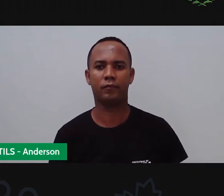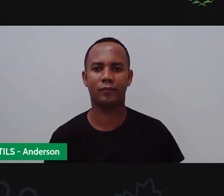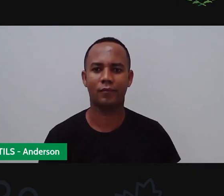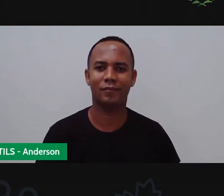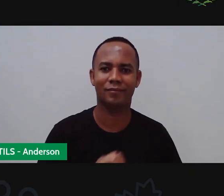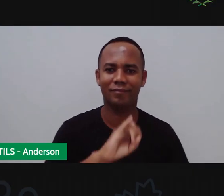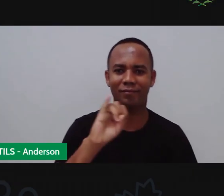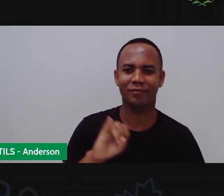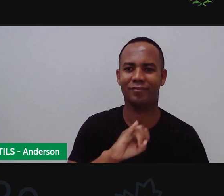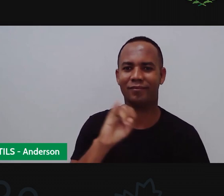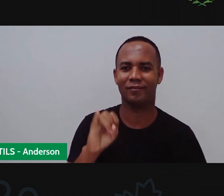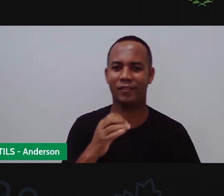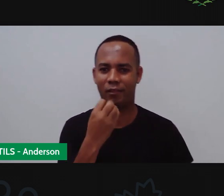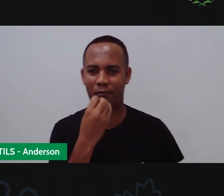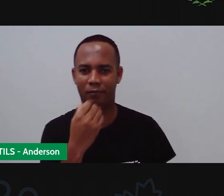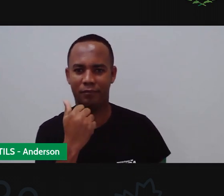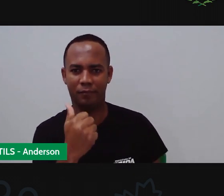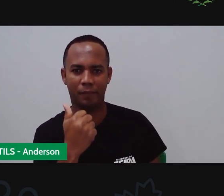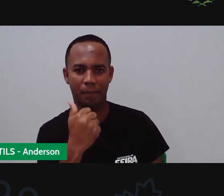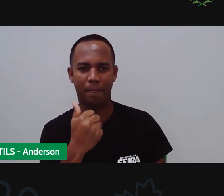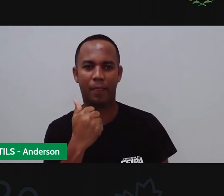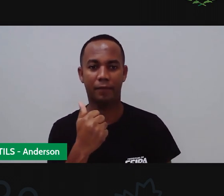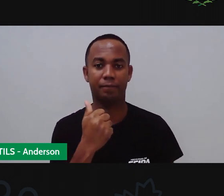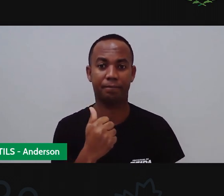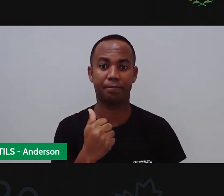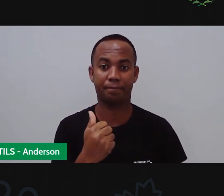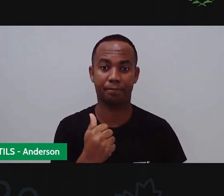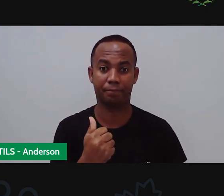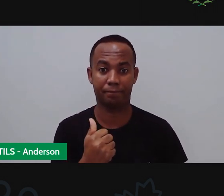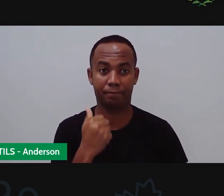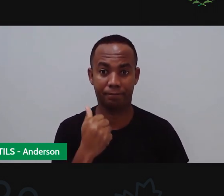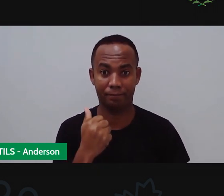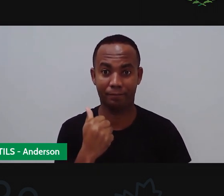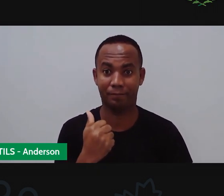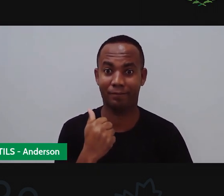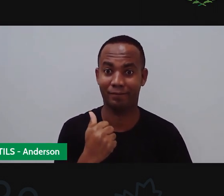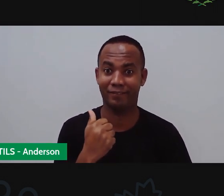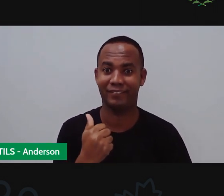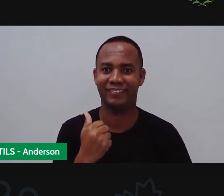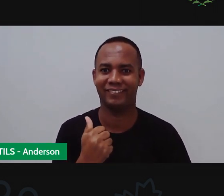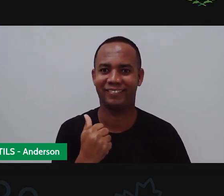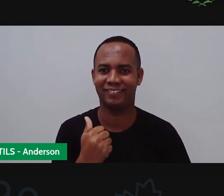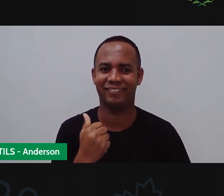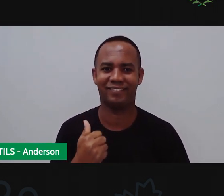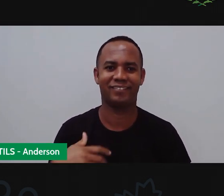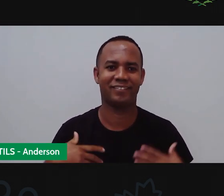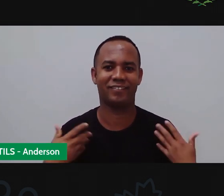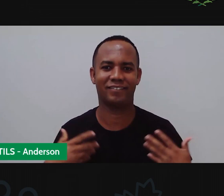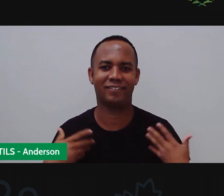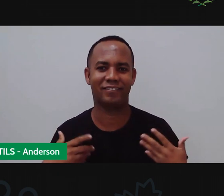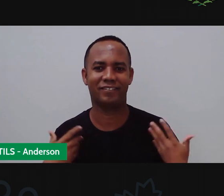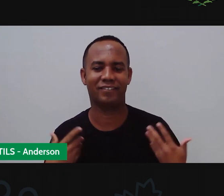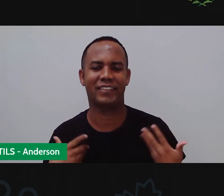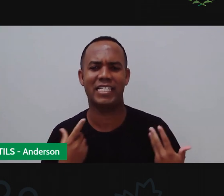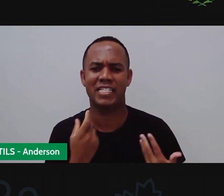Oi, amores. Tudo bem com vocês? Anderson, meu filho. Animação por quê?